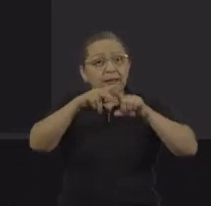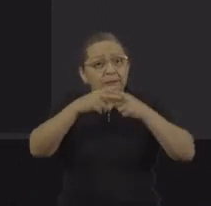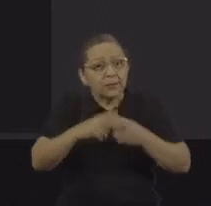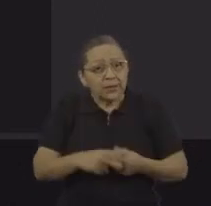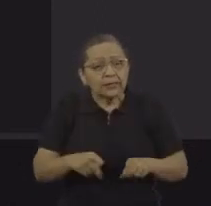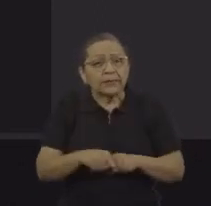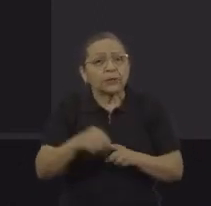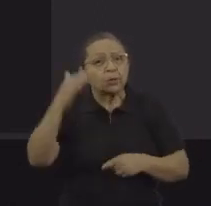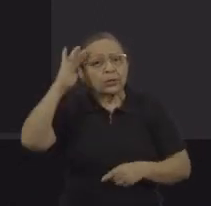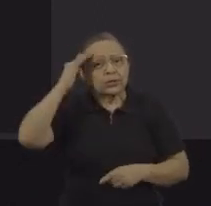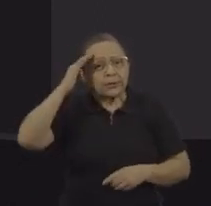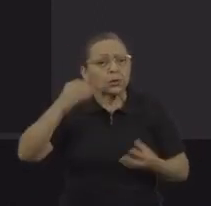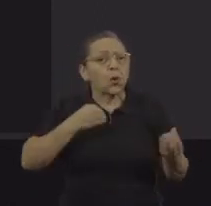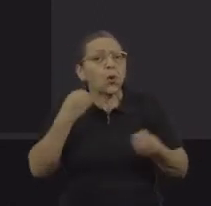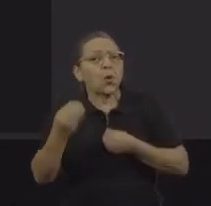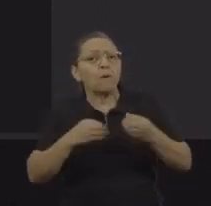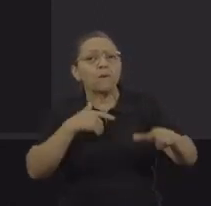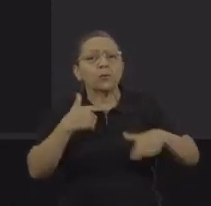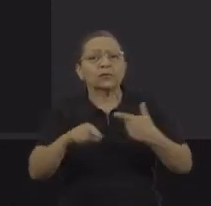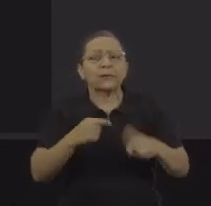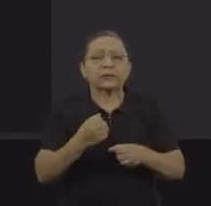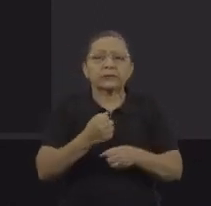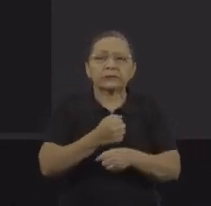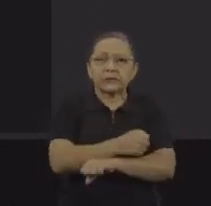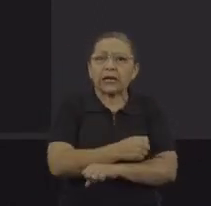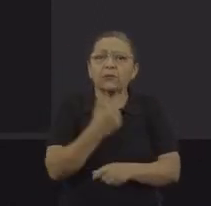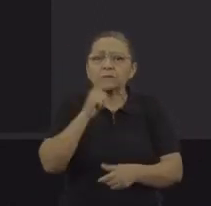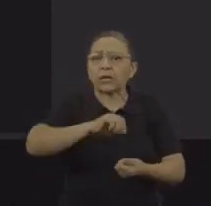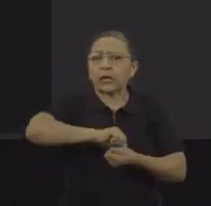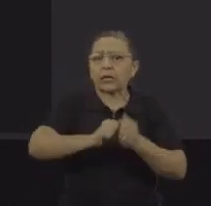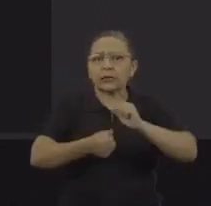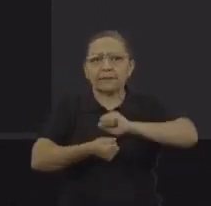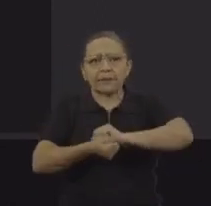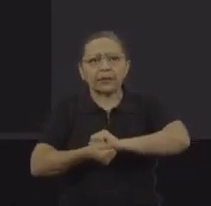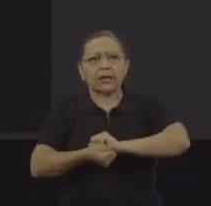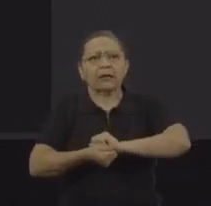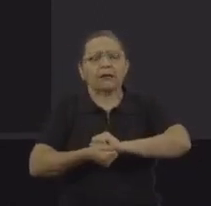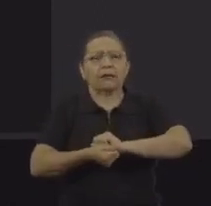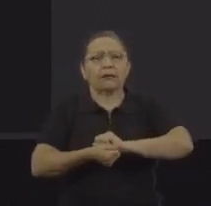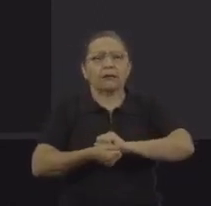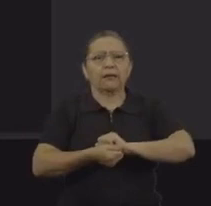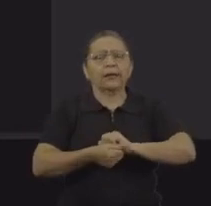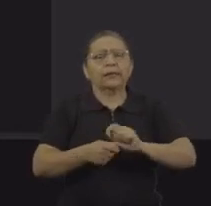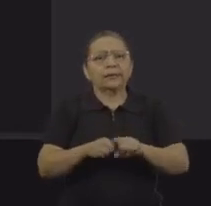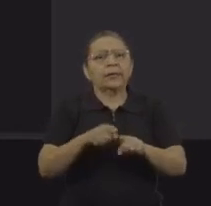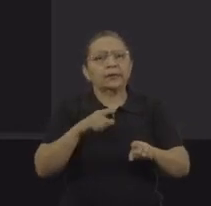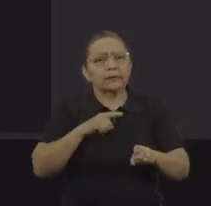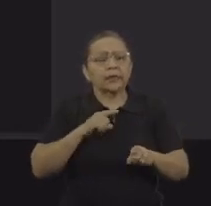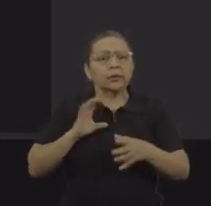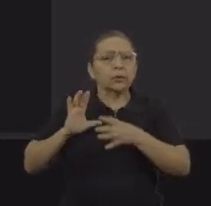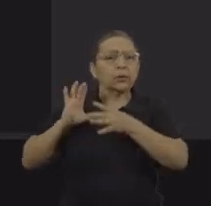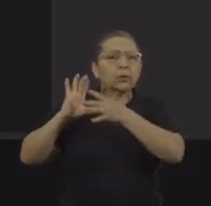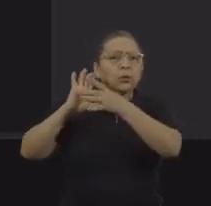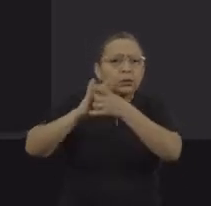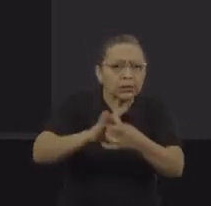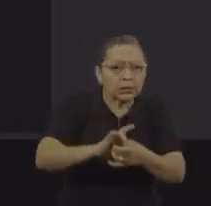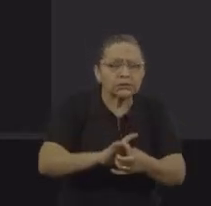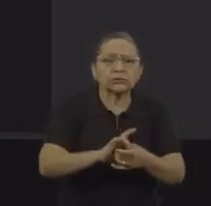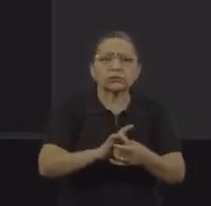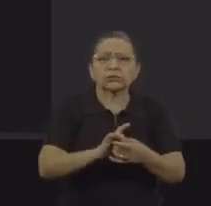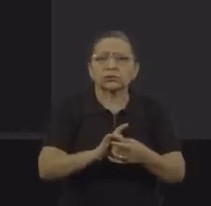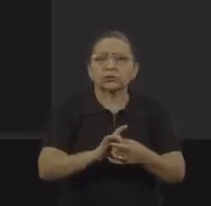entendimento de como que o trabalho escravo acaba se adaptando e tendo as suas adequações em contextos muito distintos